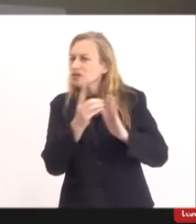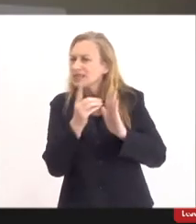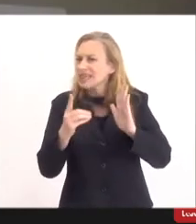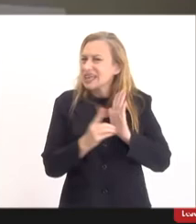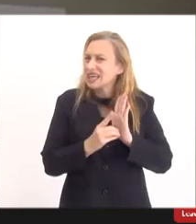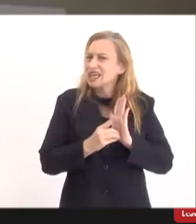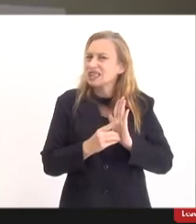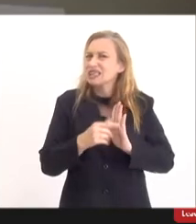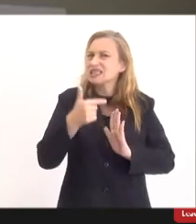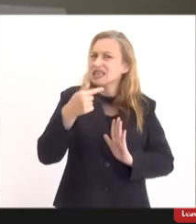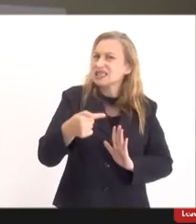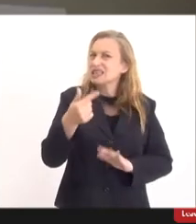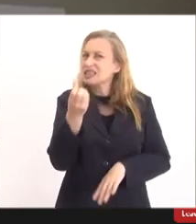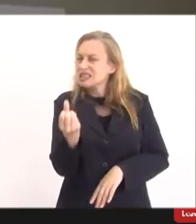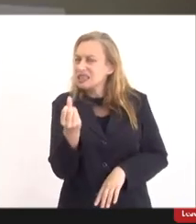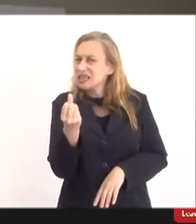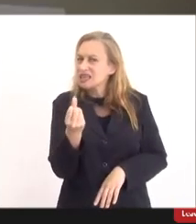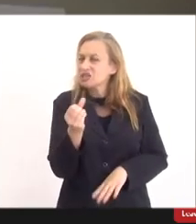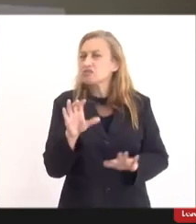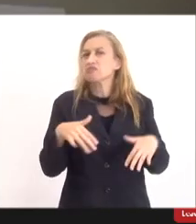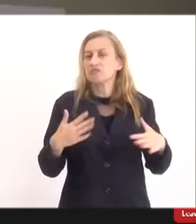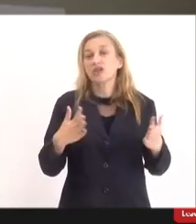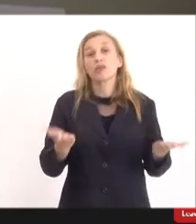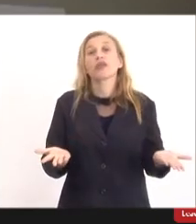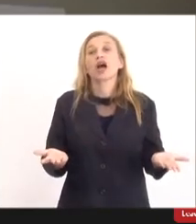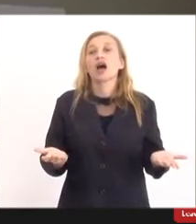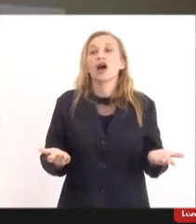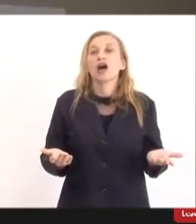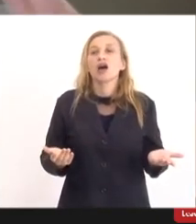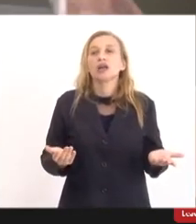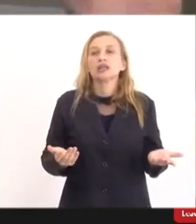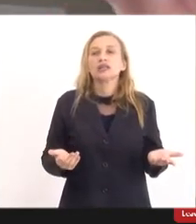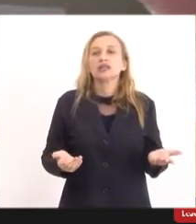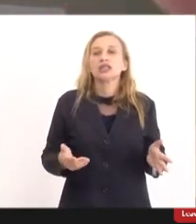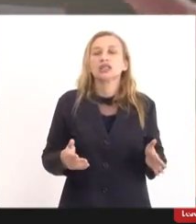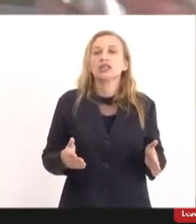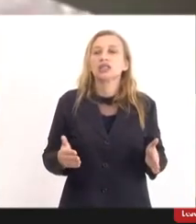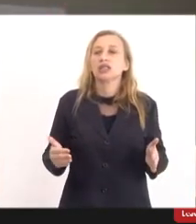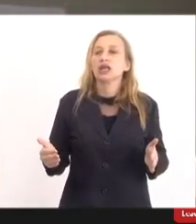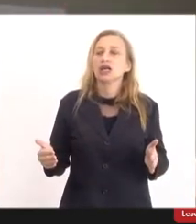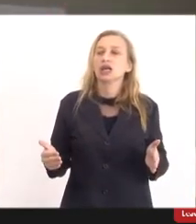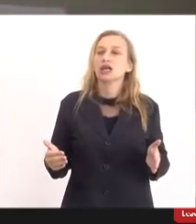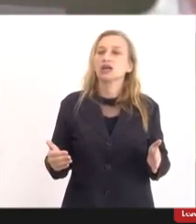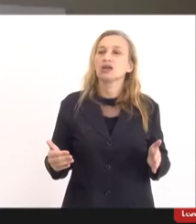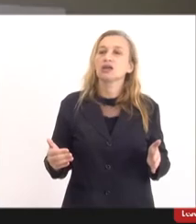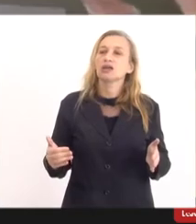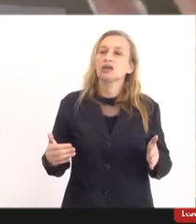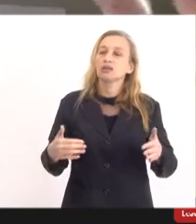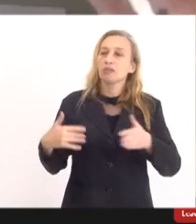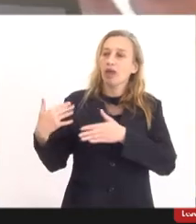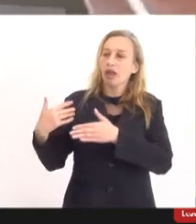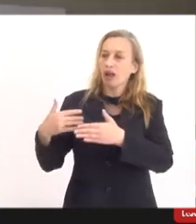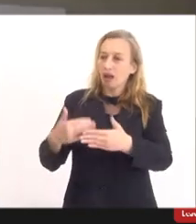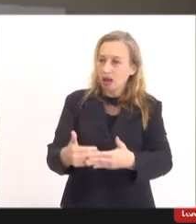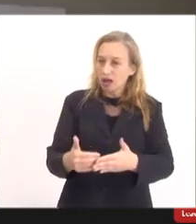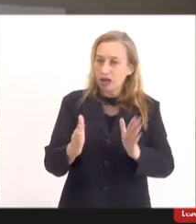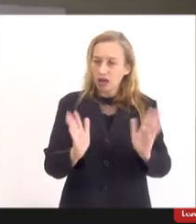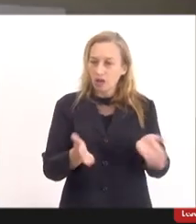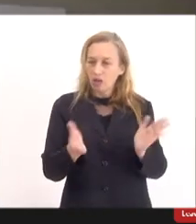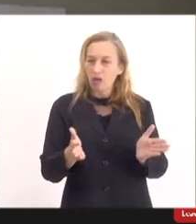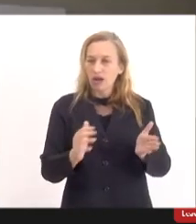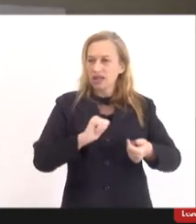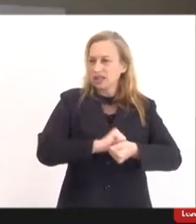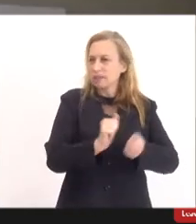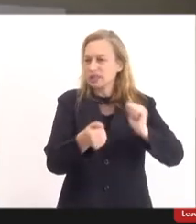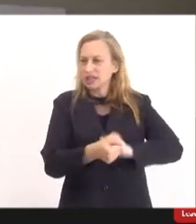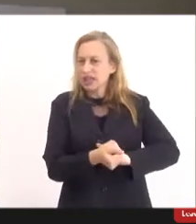de 76, enfim. E desde então, a sistemática adotada